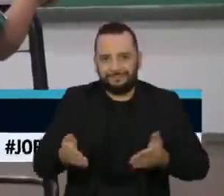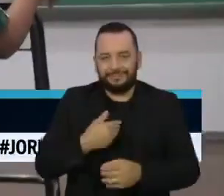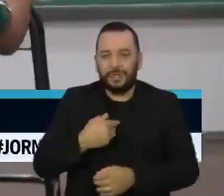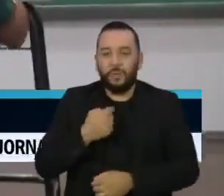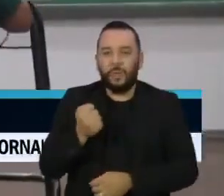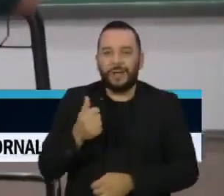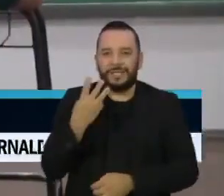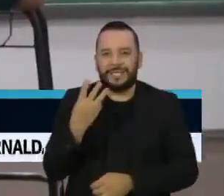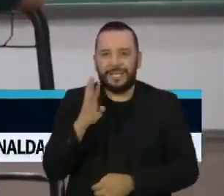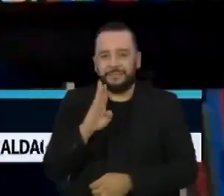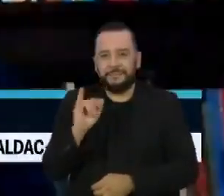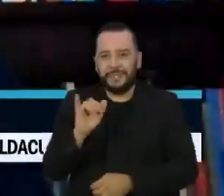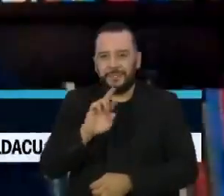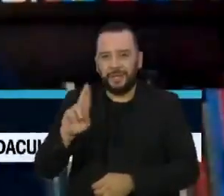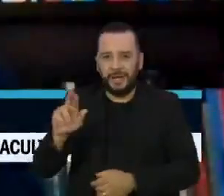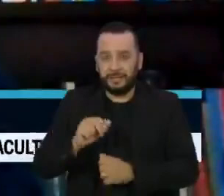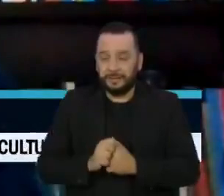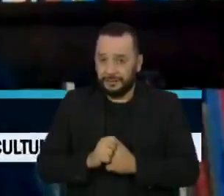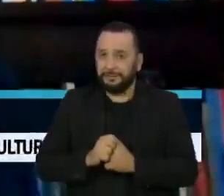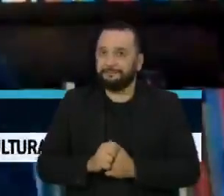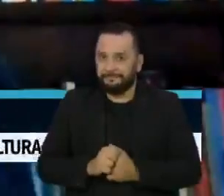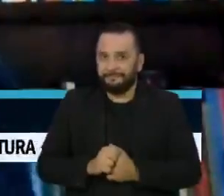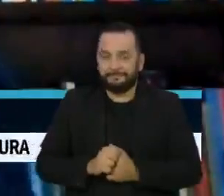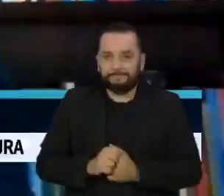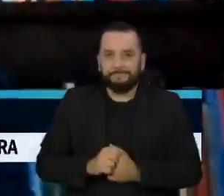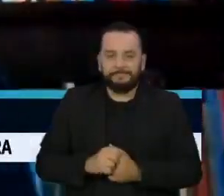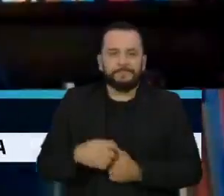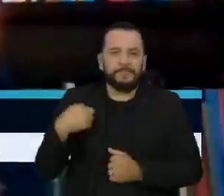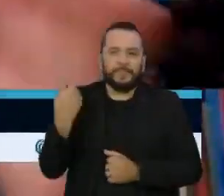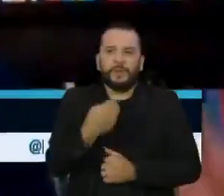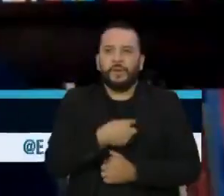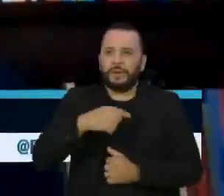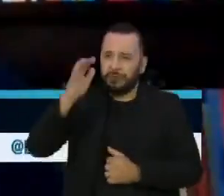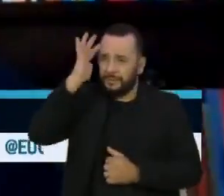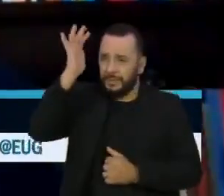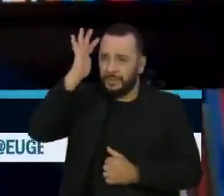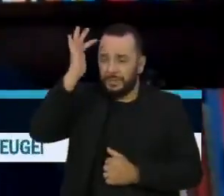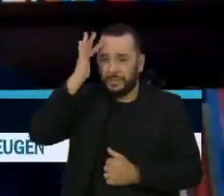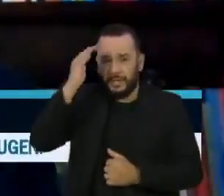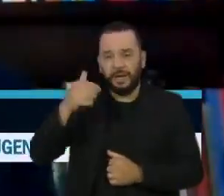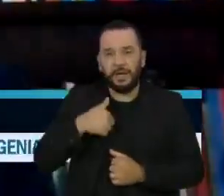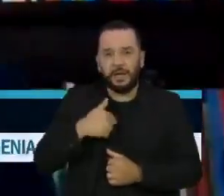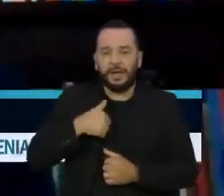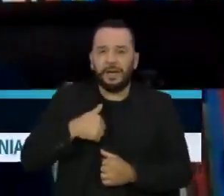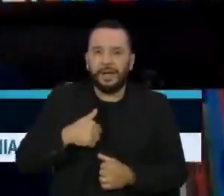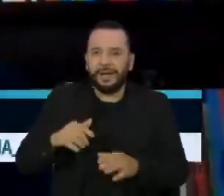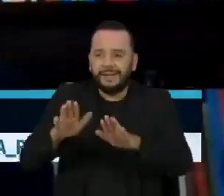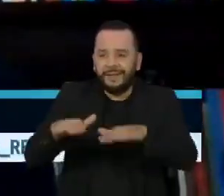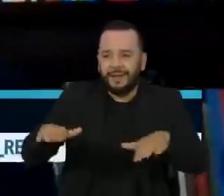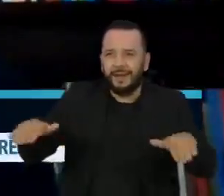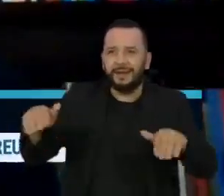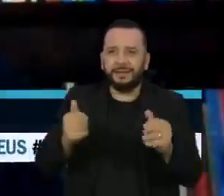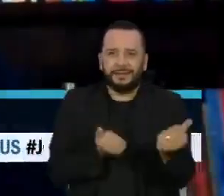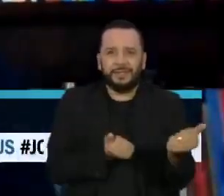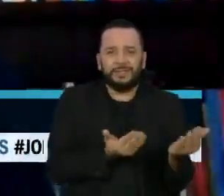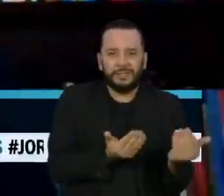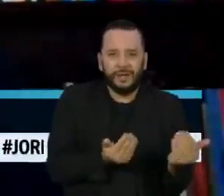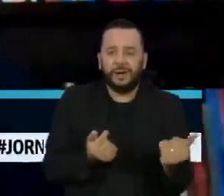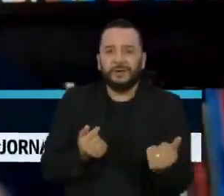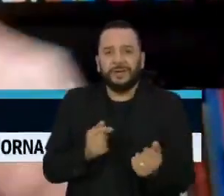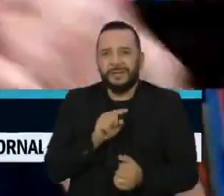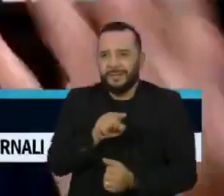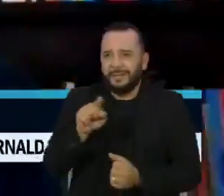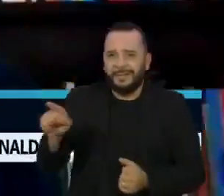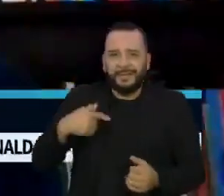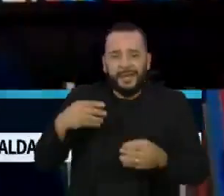bilhões de reais. Imaginar que nós possamos prejudicar crianças e jovens mais do que